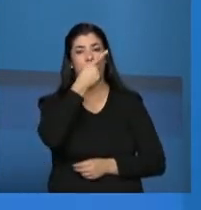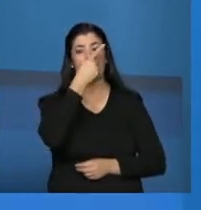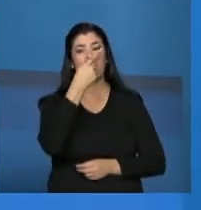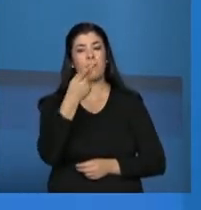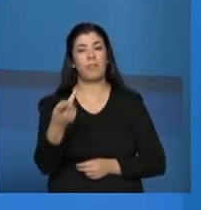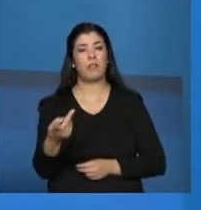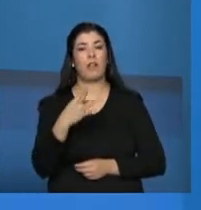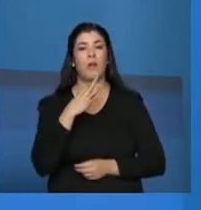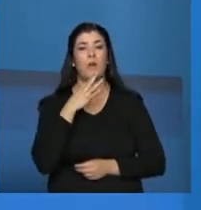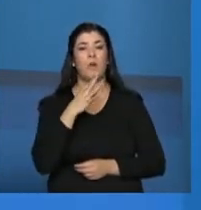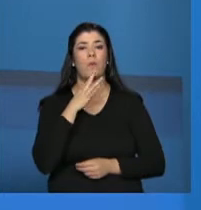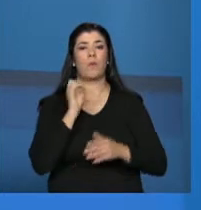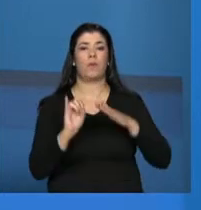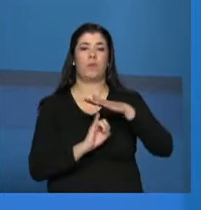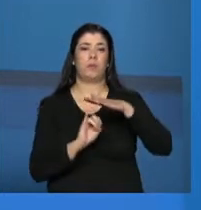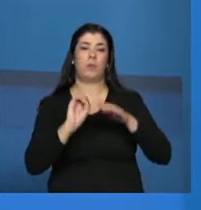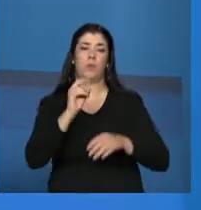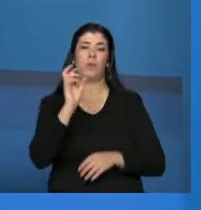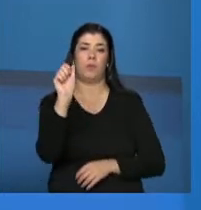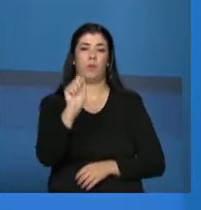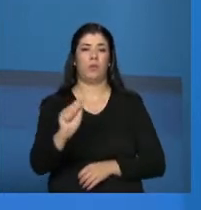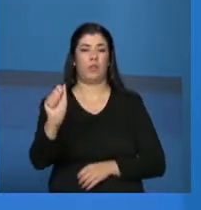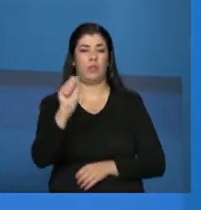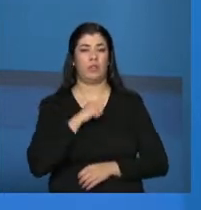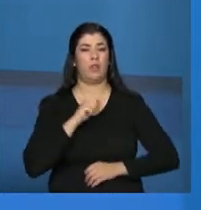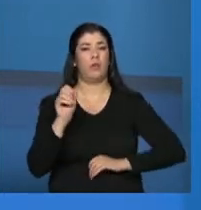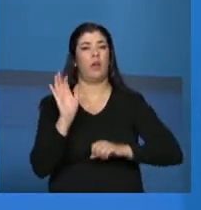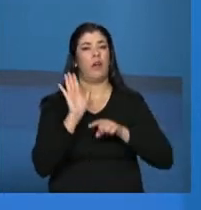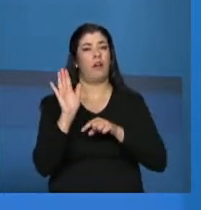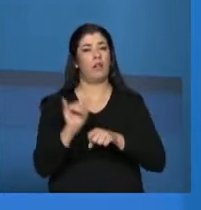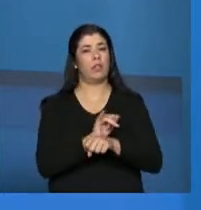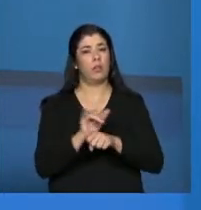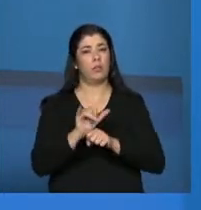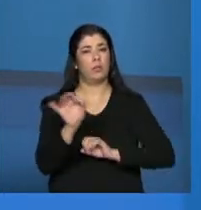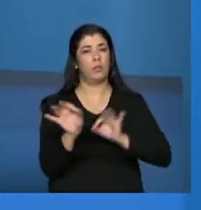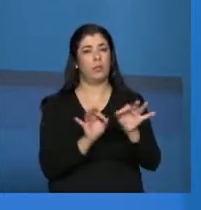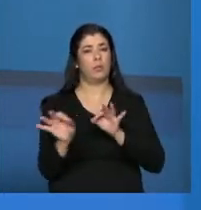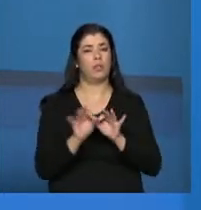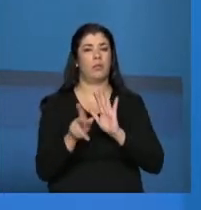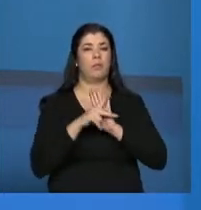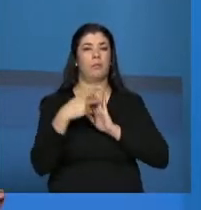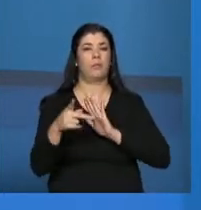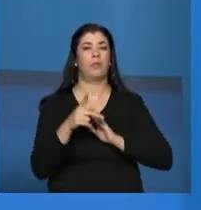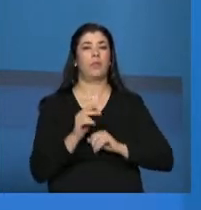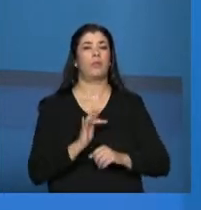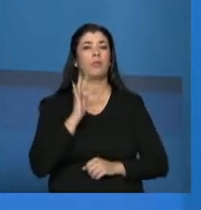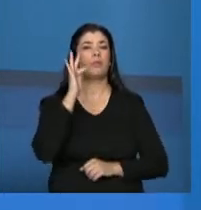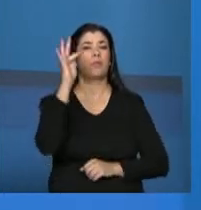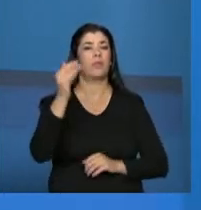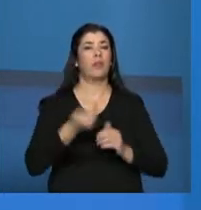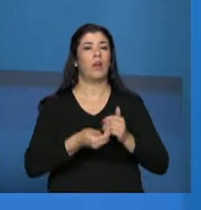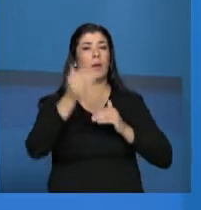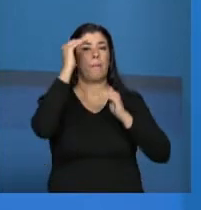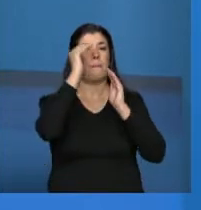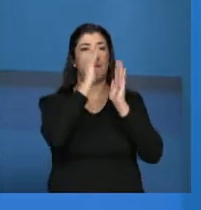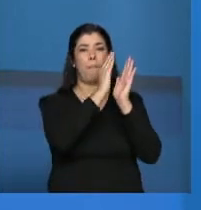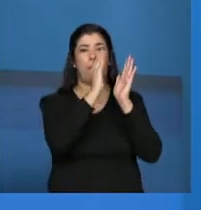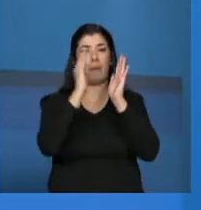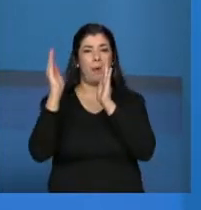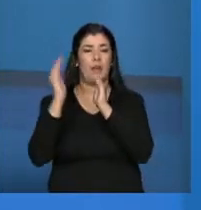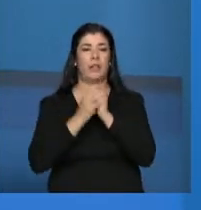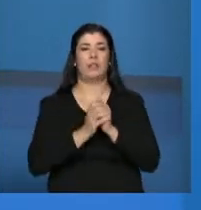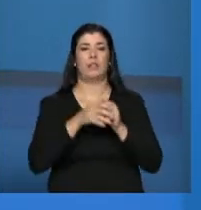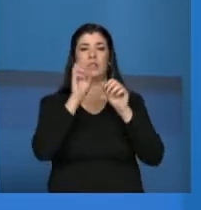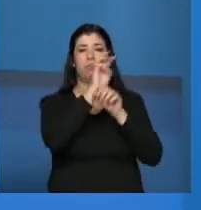fundamental nesse processo, é estruturante para você organizar as informações. Depois, nos próximos blocos, nós vamos aprofundar um pouco esse